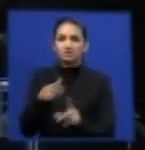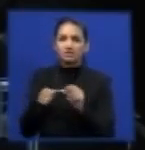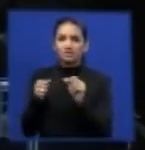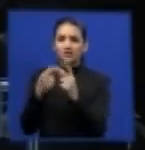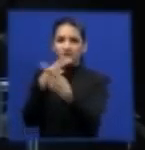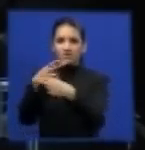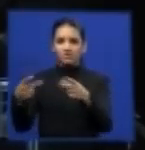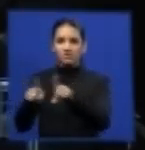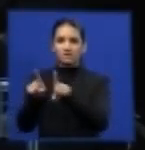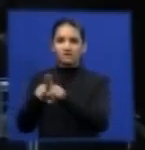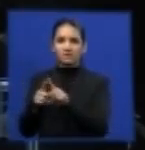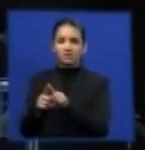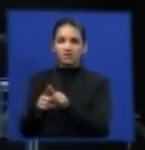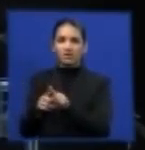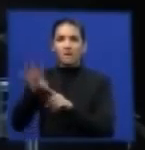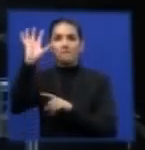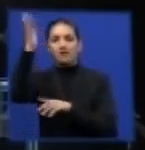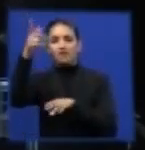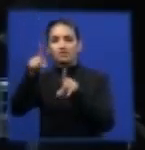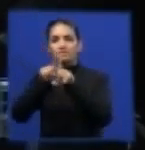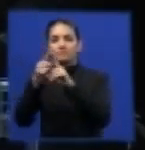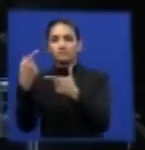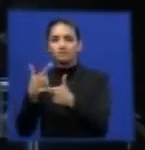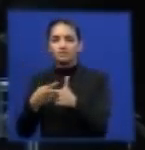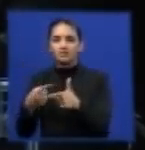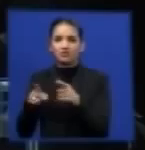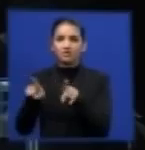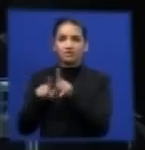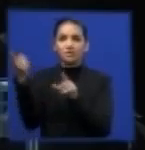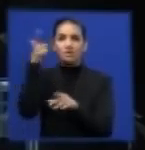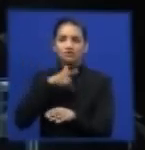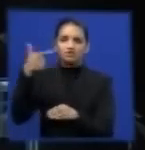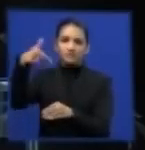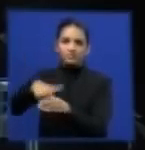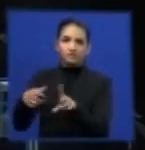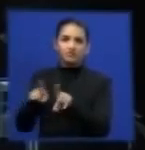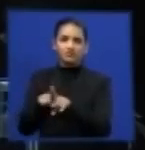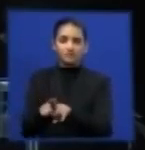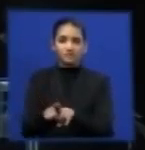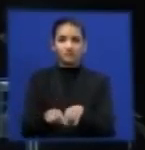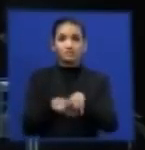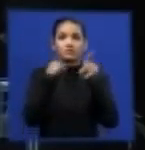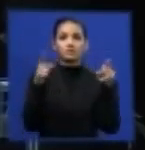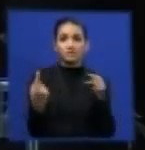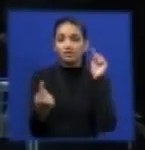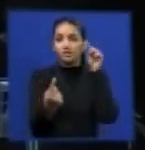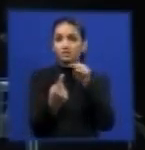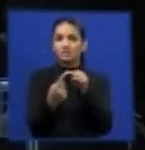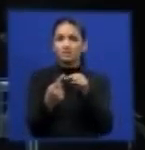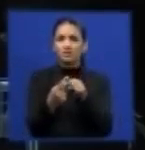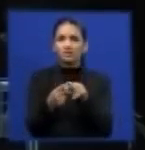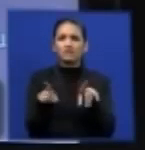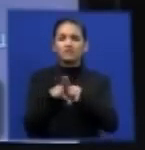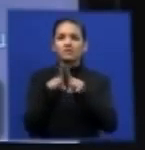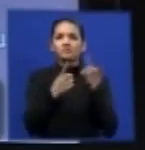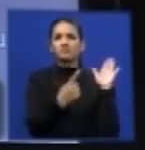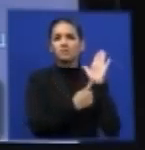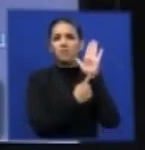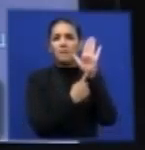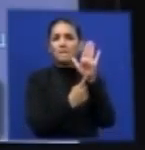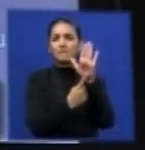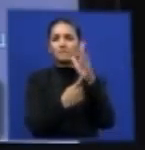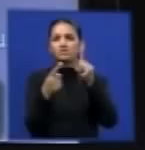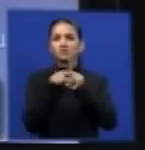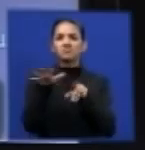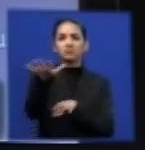fonte de alternativa de combustível. E essa é uma visão geral da ETRMA, com